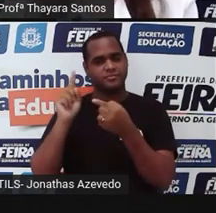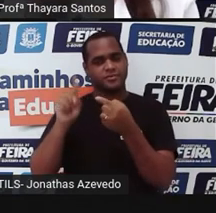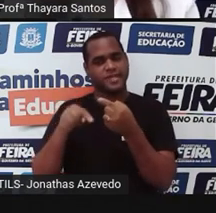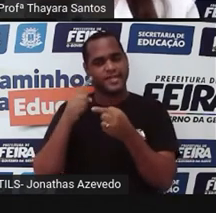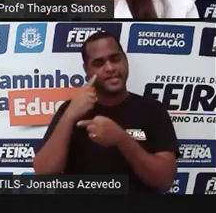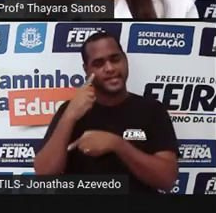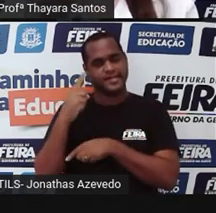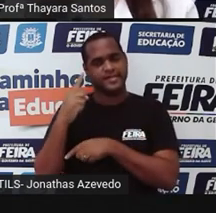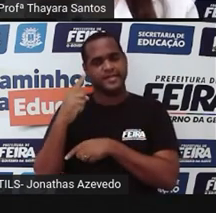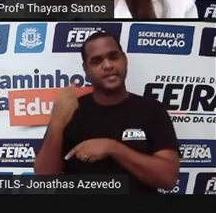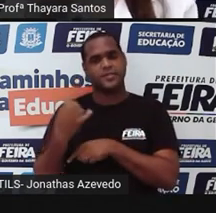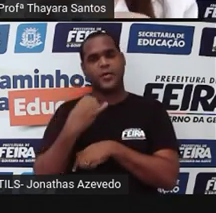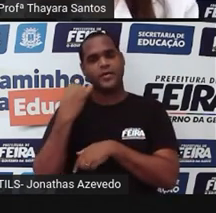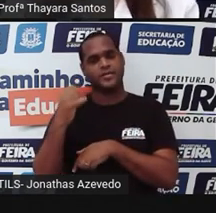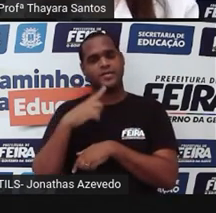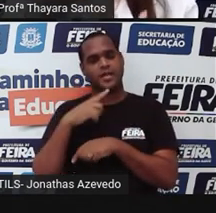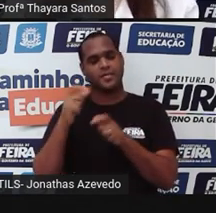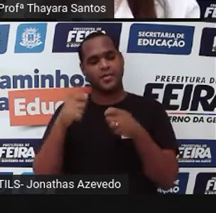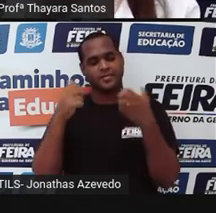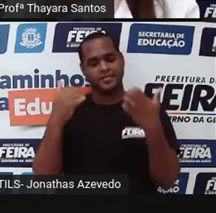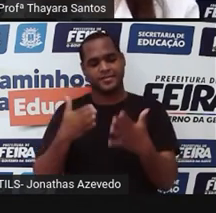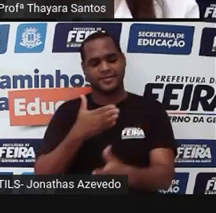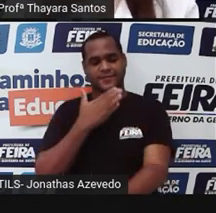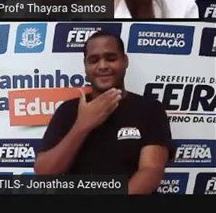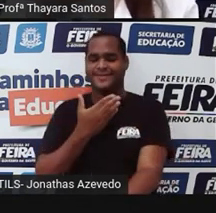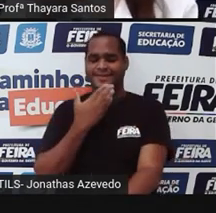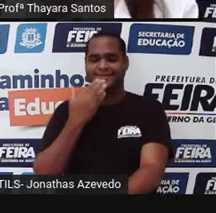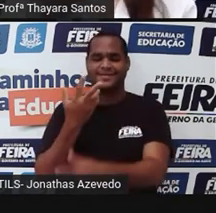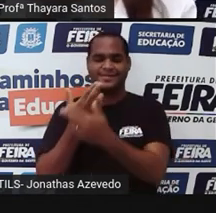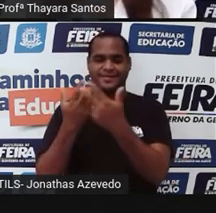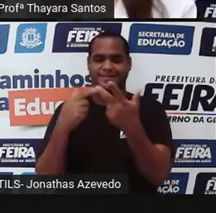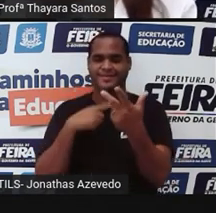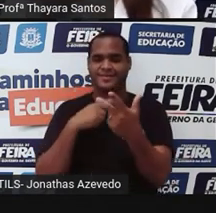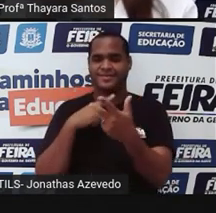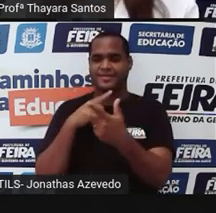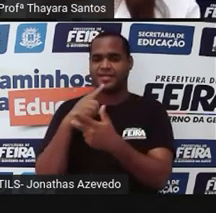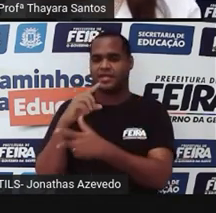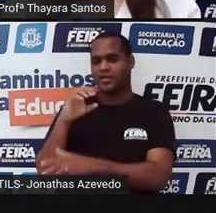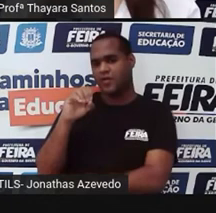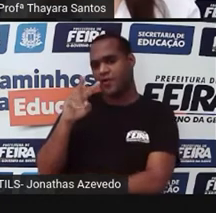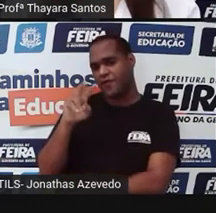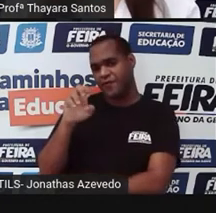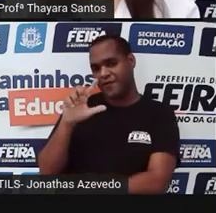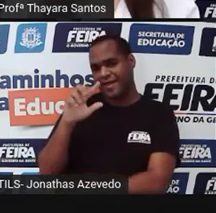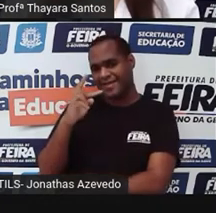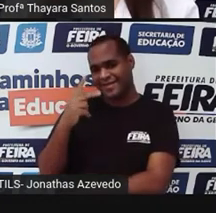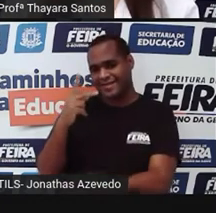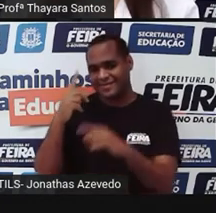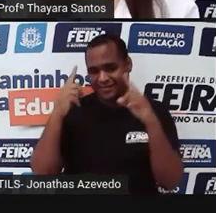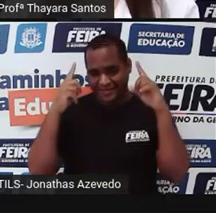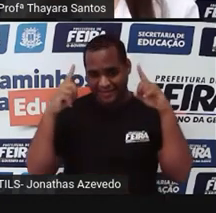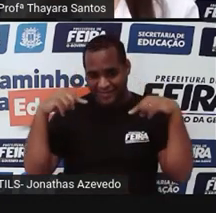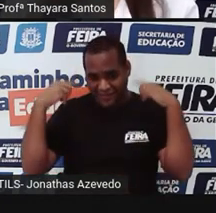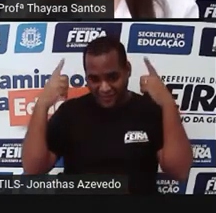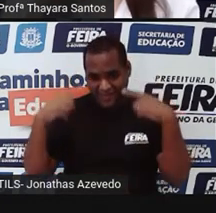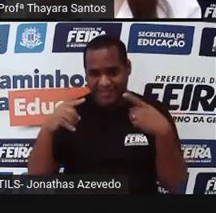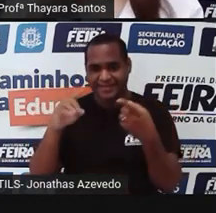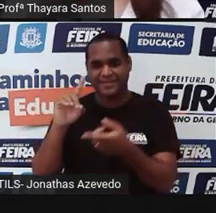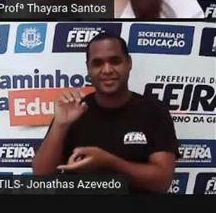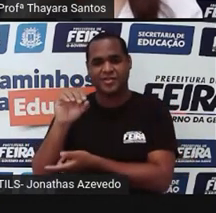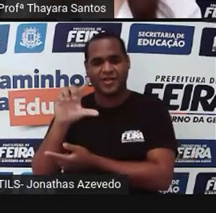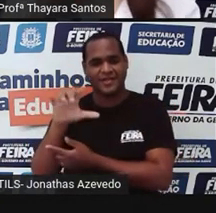Pode ter vários intuitos. O caso mais conhecido de clonagem foi da ovelha Dolly. Então, a ovelha Dolly, ela foi